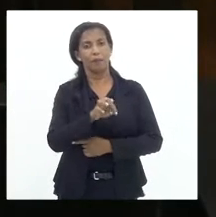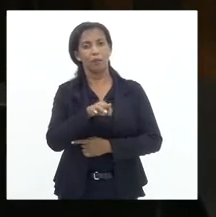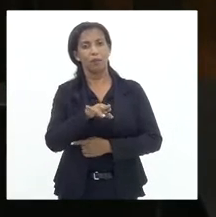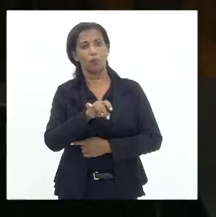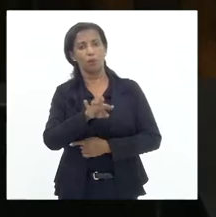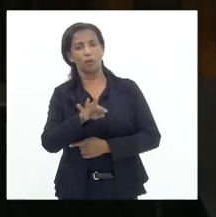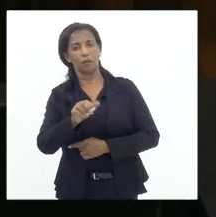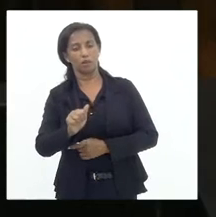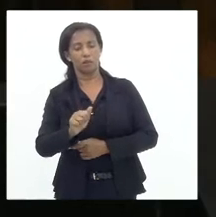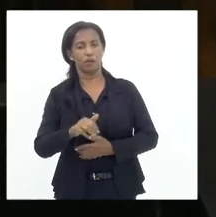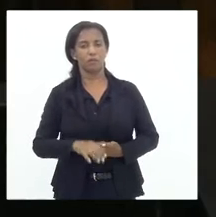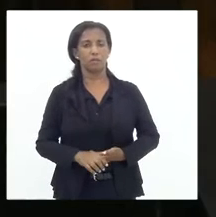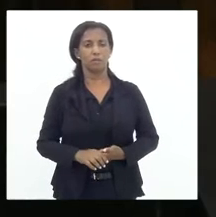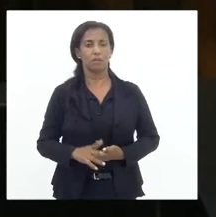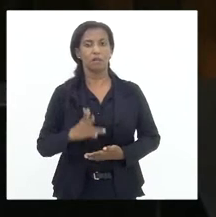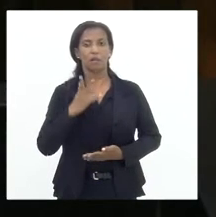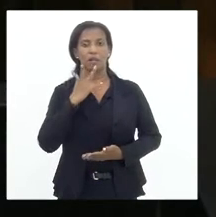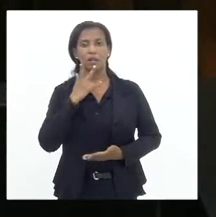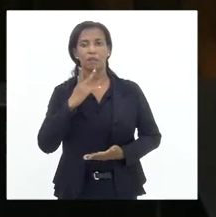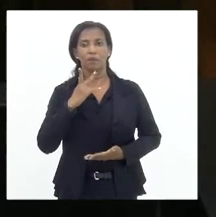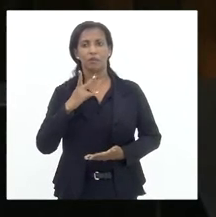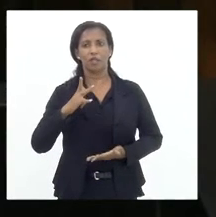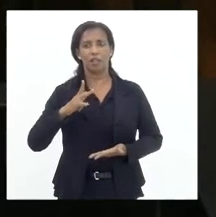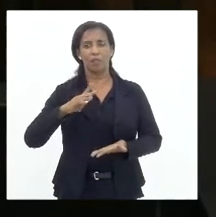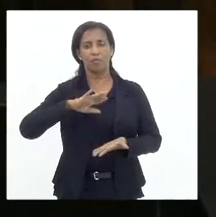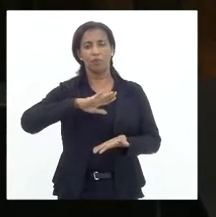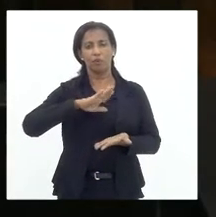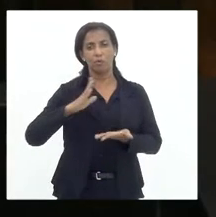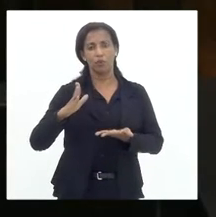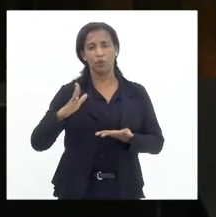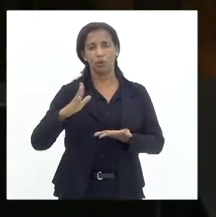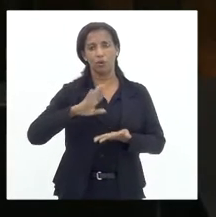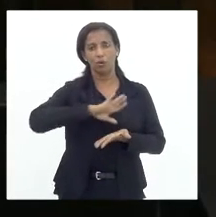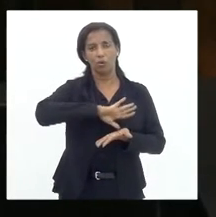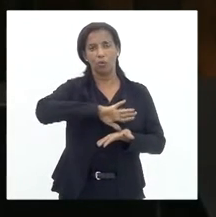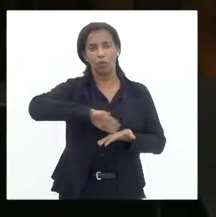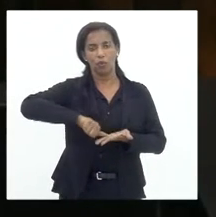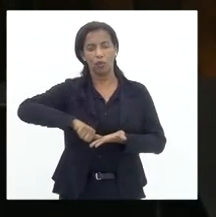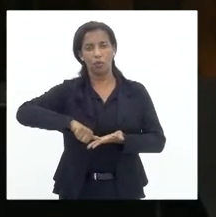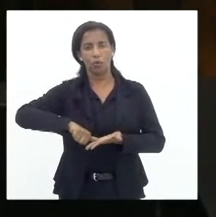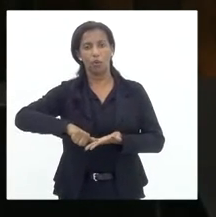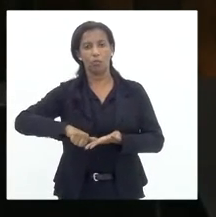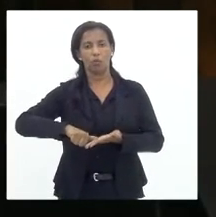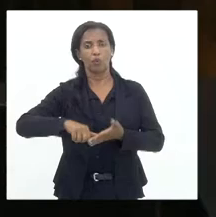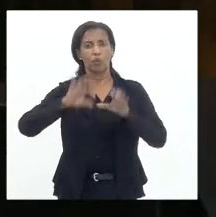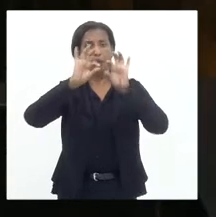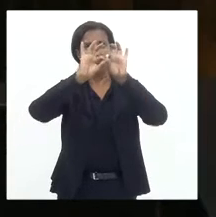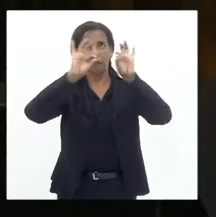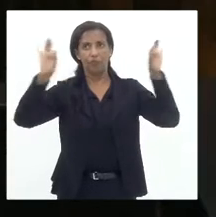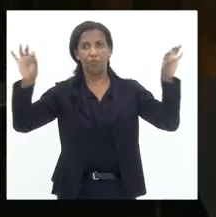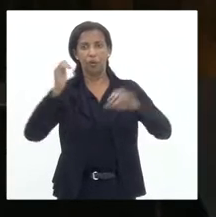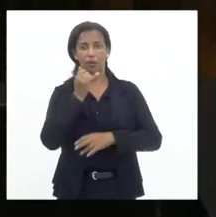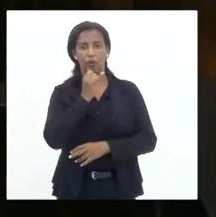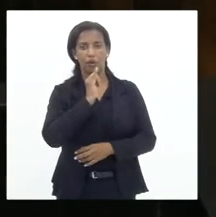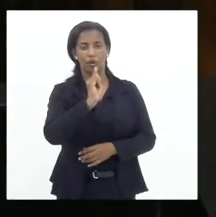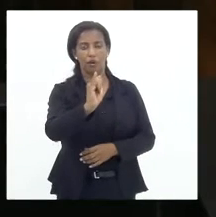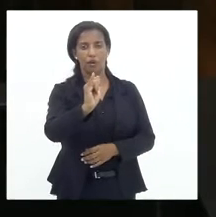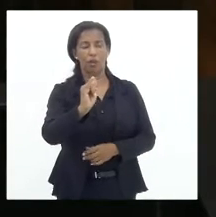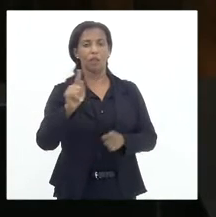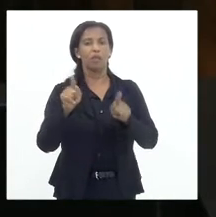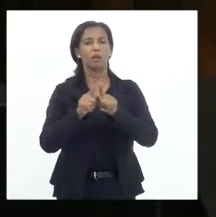que diz respeito ao furto, ao roubo de cabos de energia elétrica, cabos de